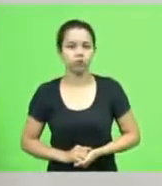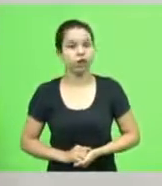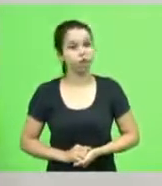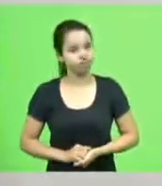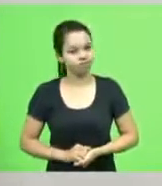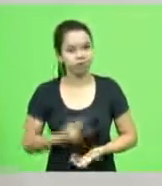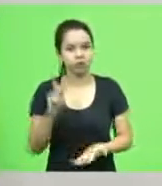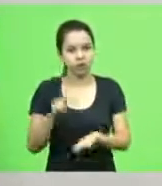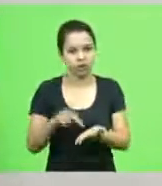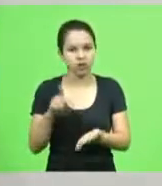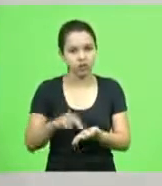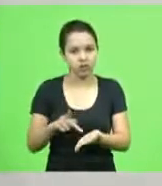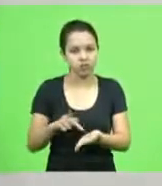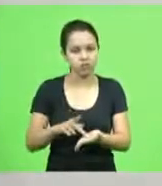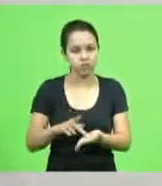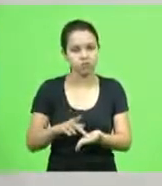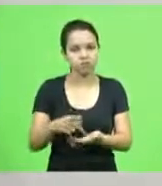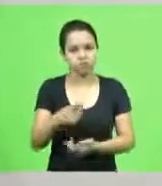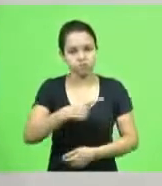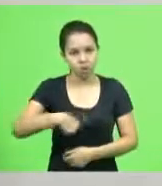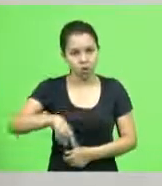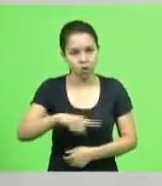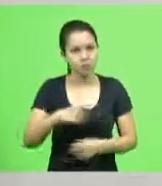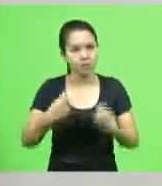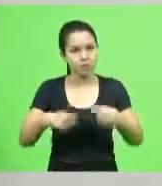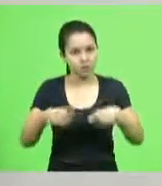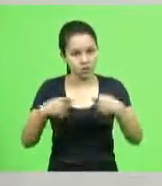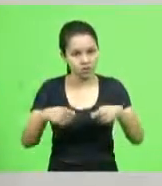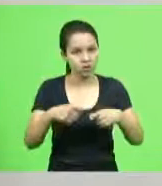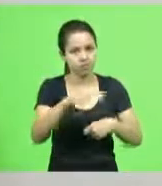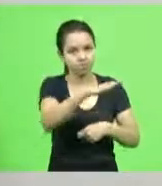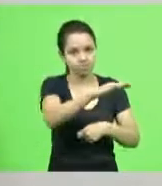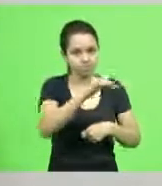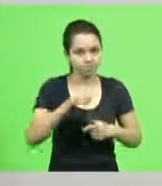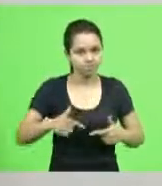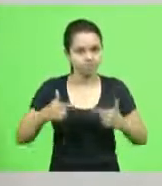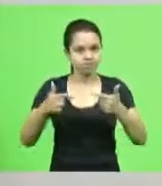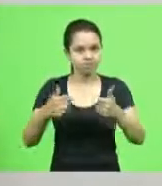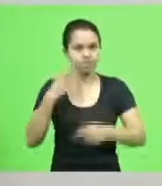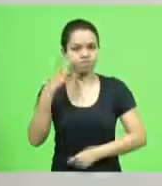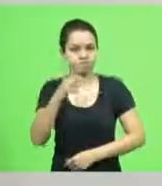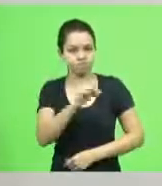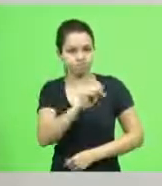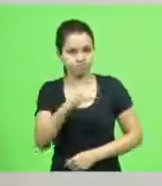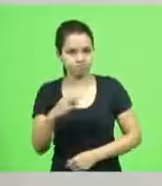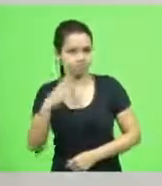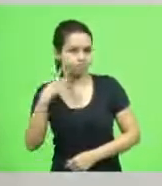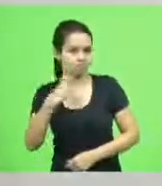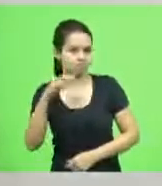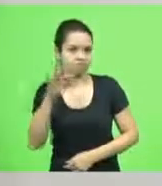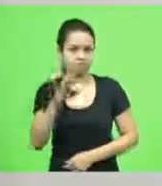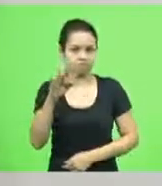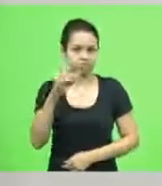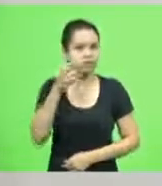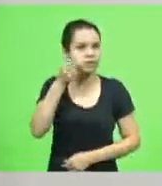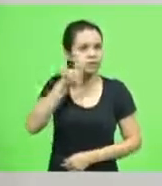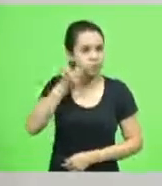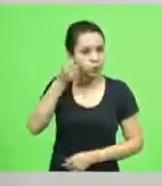a gente tem que convocar a frente parlamentar catarinense os deputados federais nossos senadores